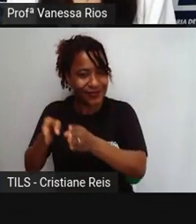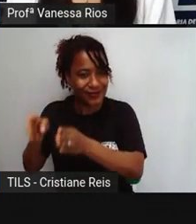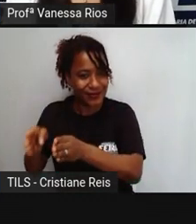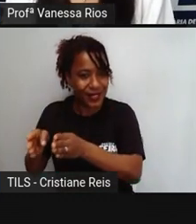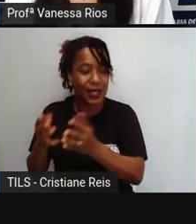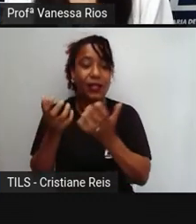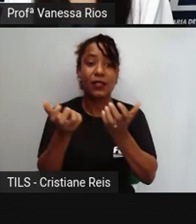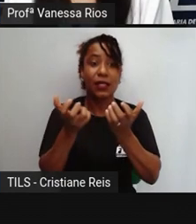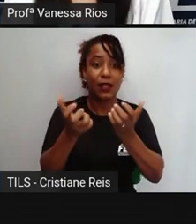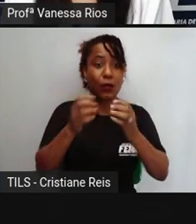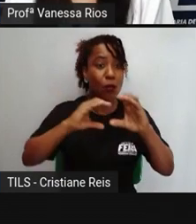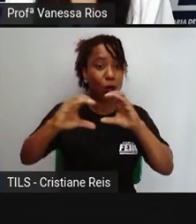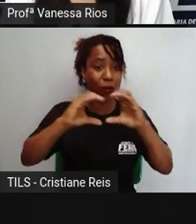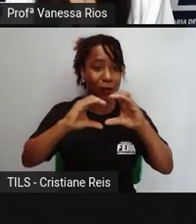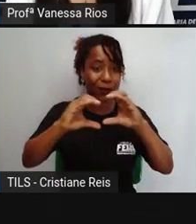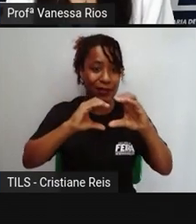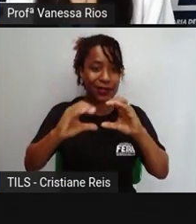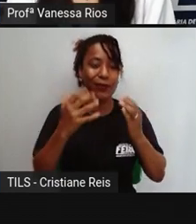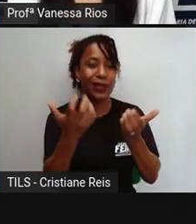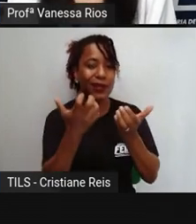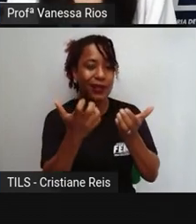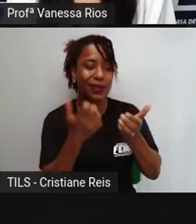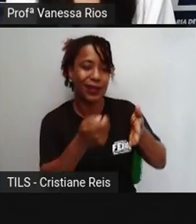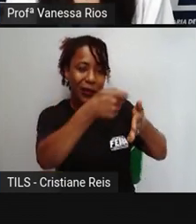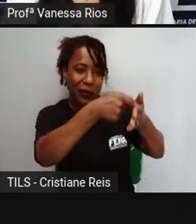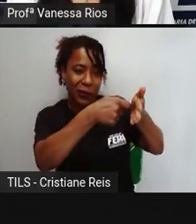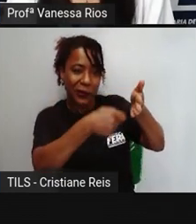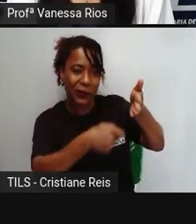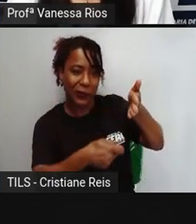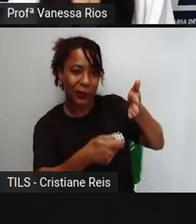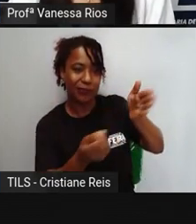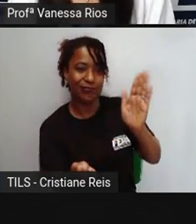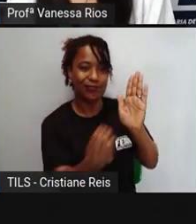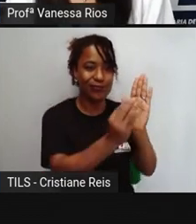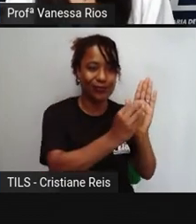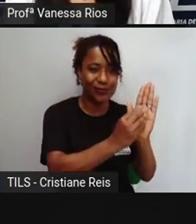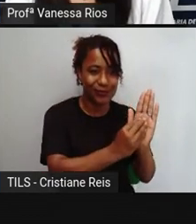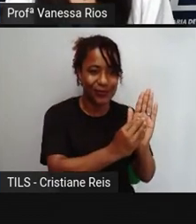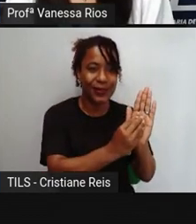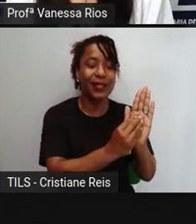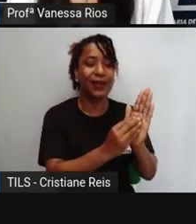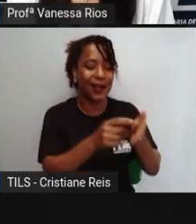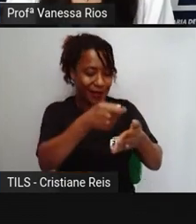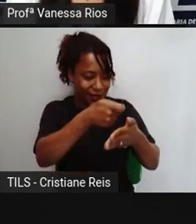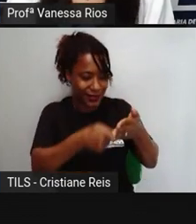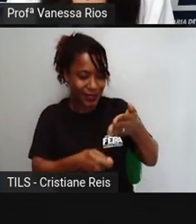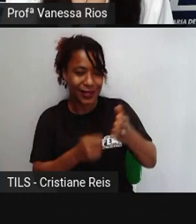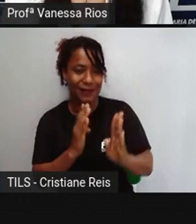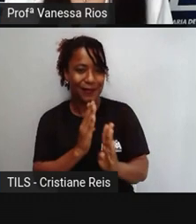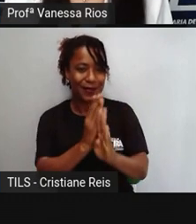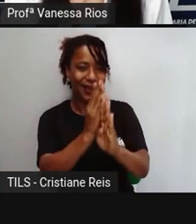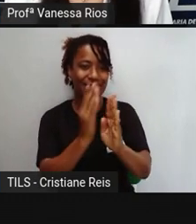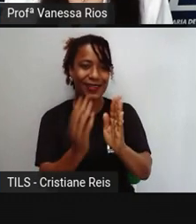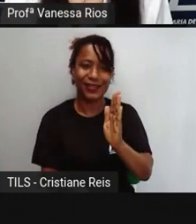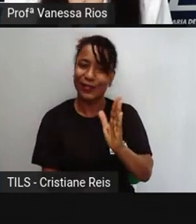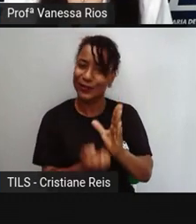comunicar, de querer registrar. Então, a escrita é descoberta, a escrita é iniciada.